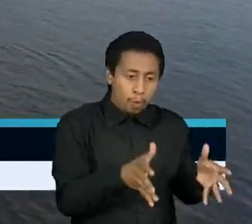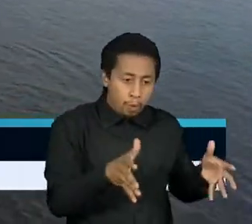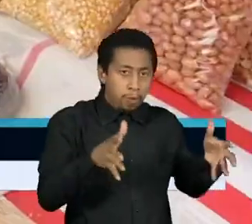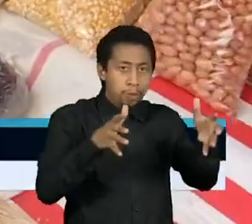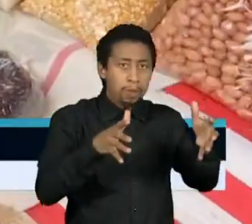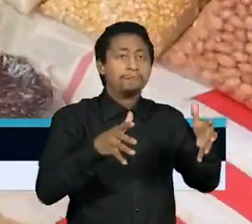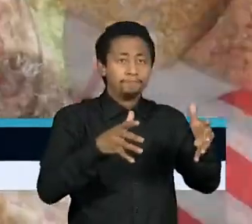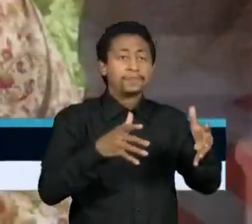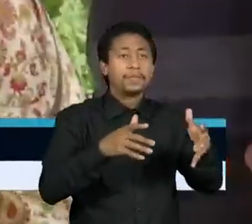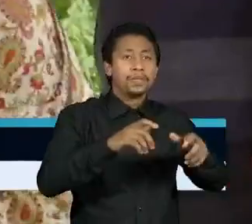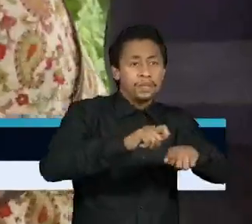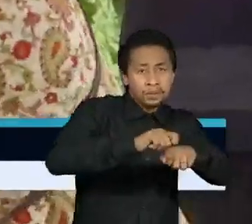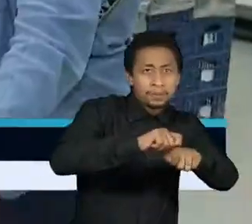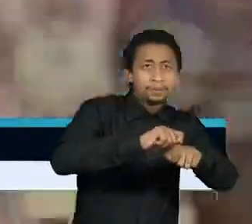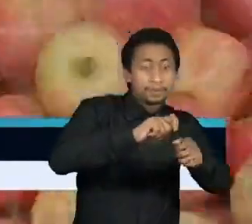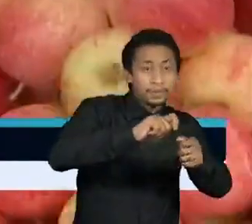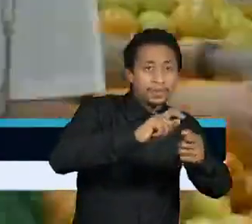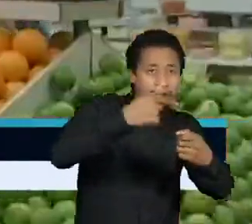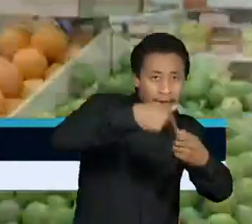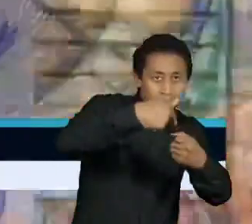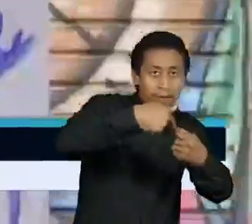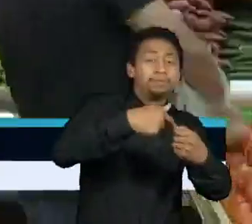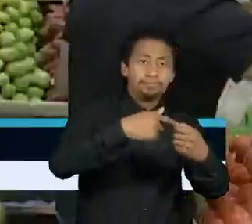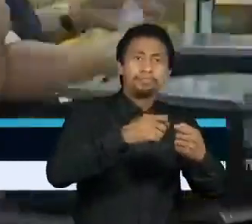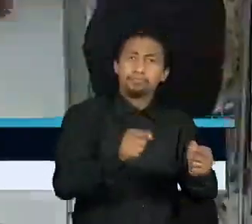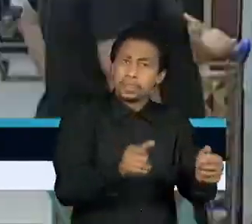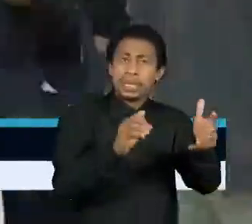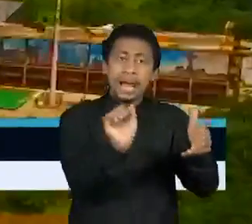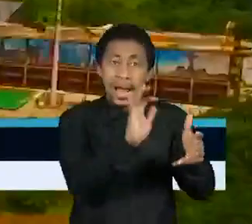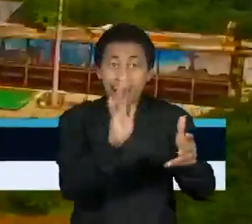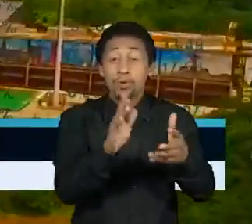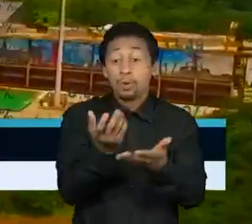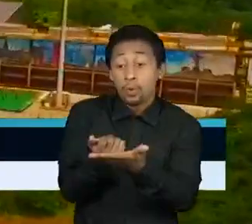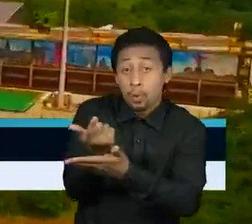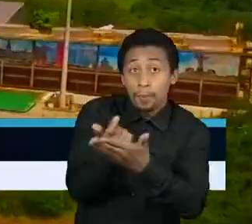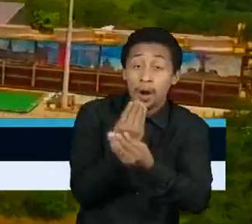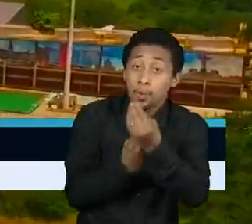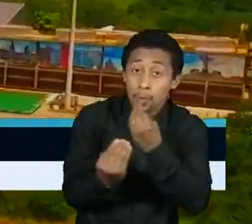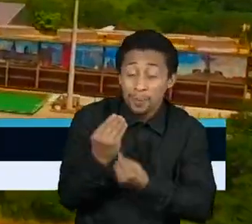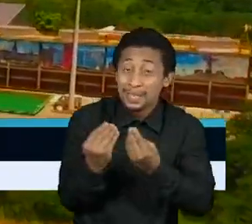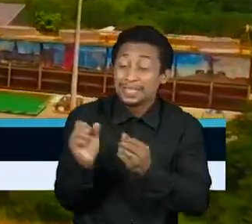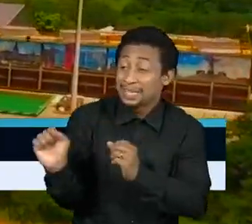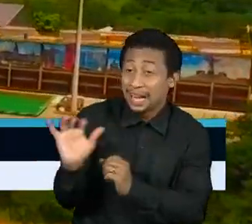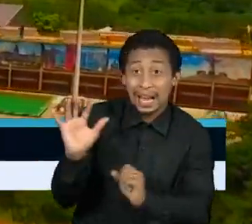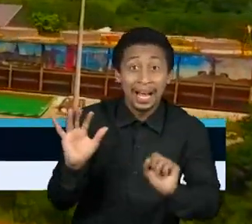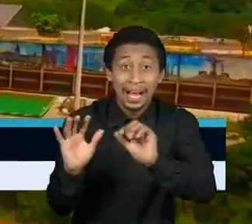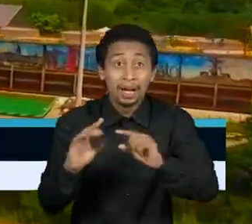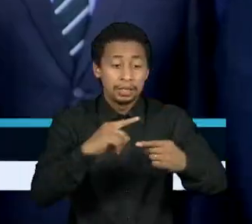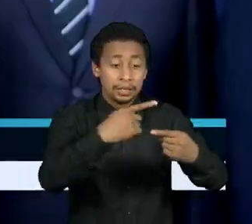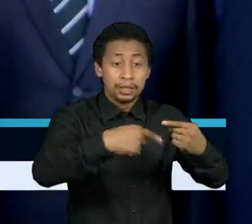pelo aumento no consumo de alimentos, pela crise hídrica